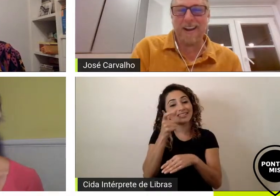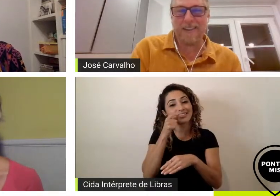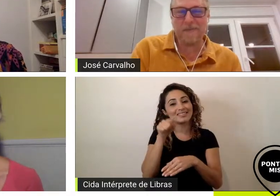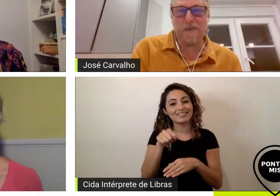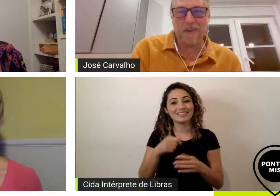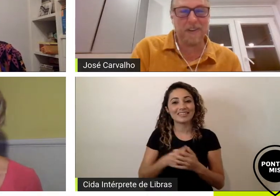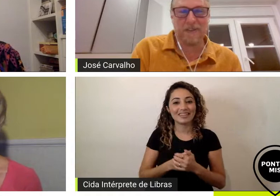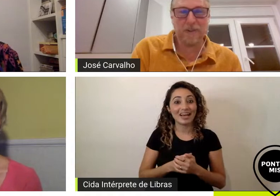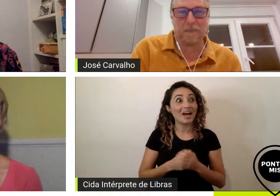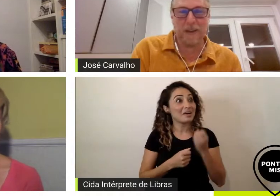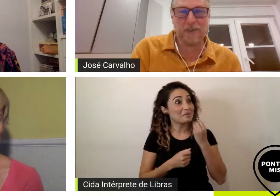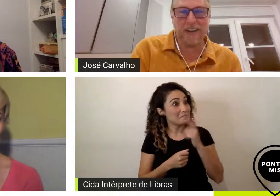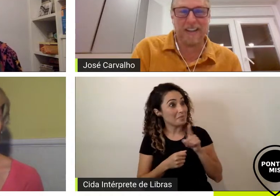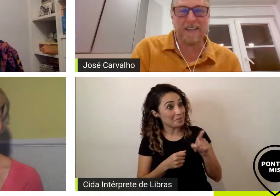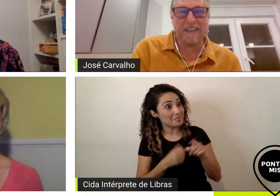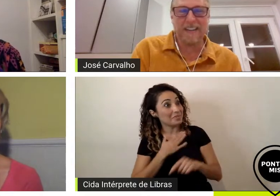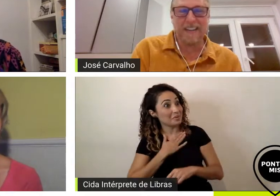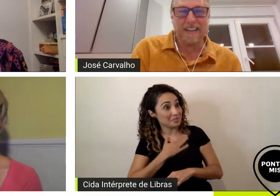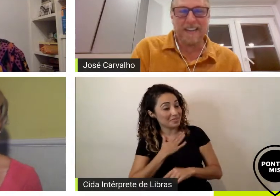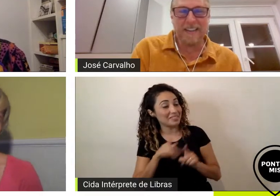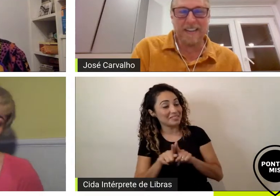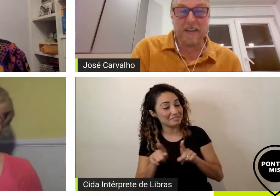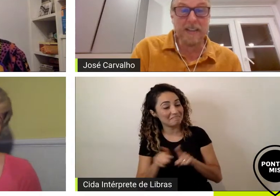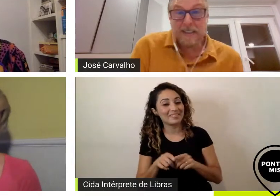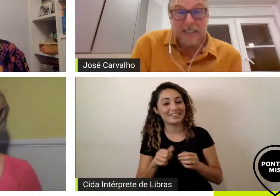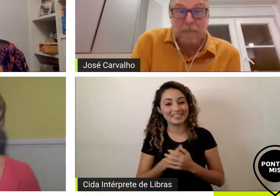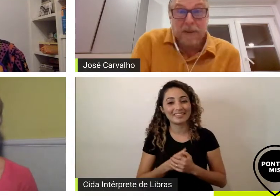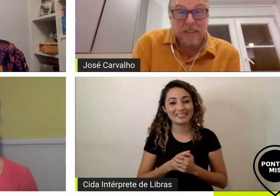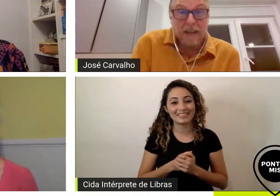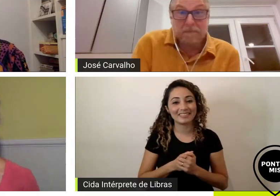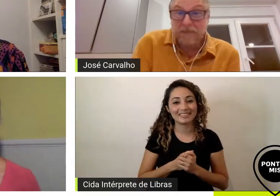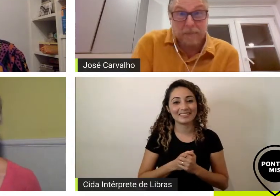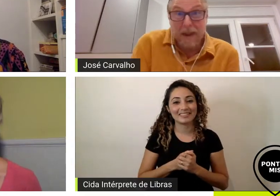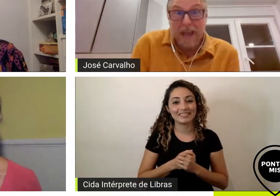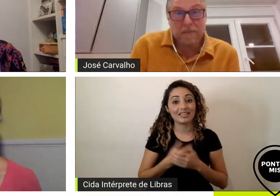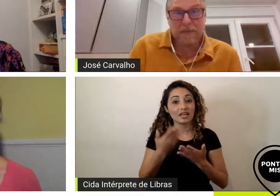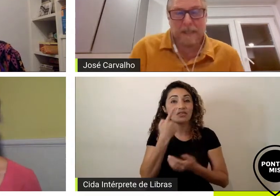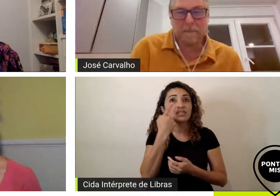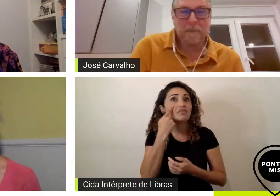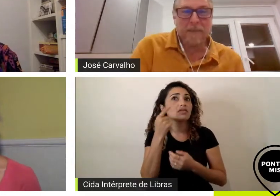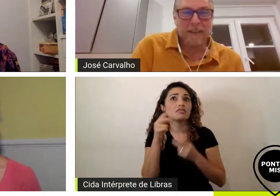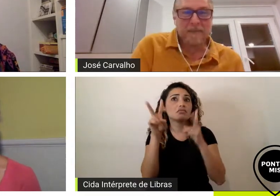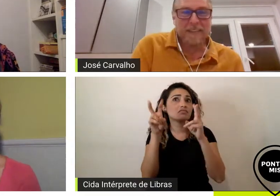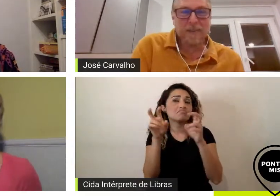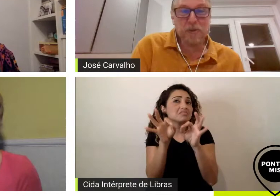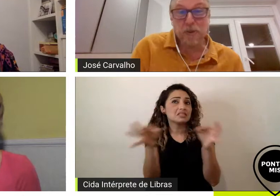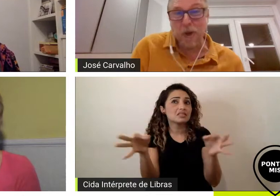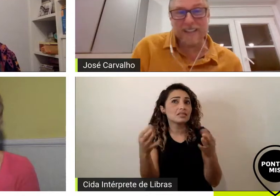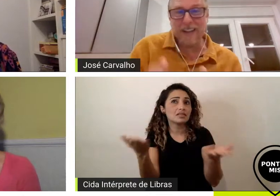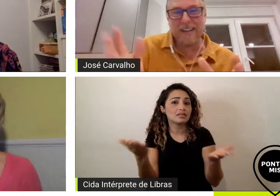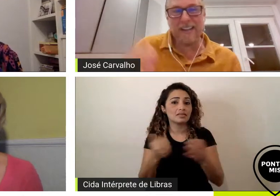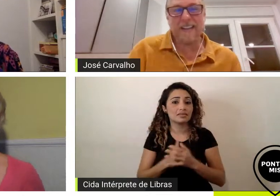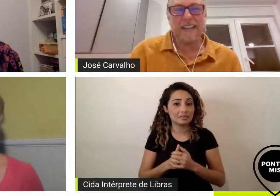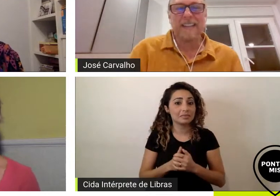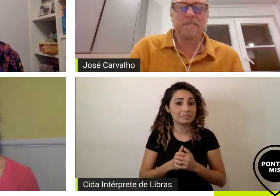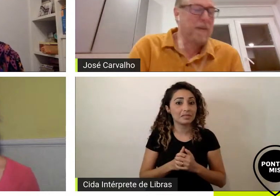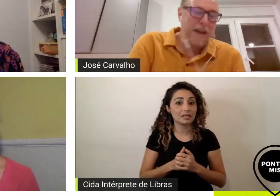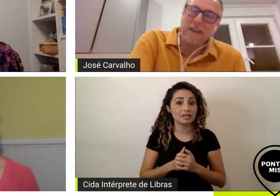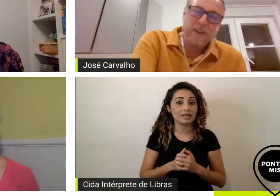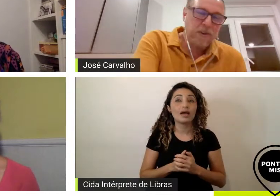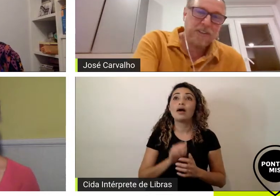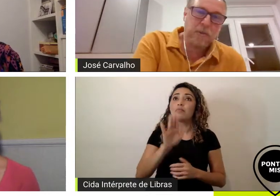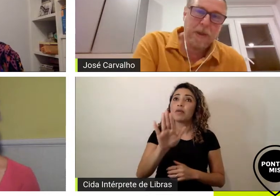também adoraram que bom eu adorei achei simples simples mas muito gostosa